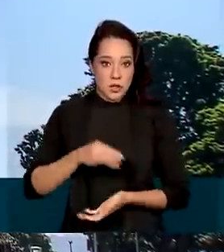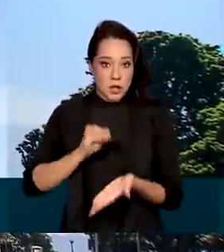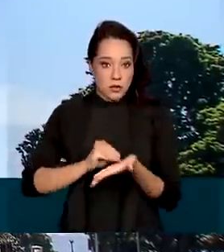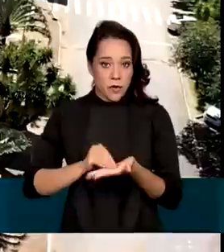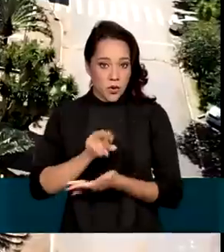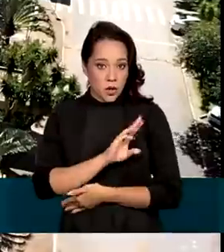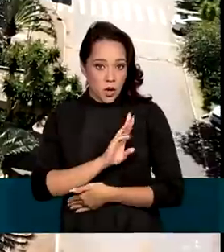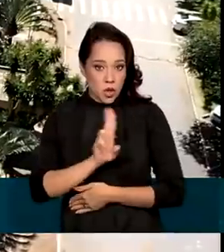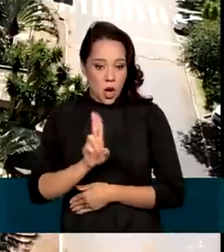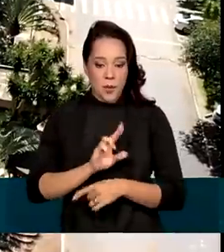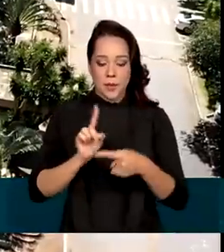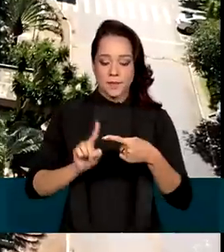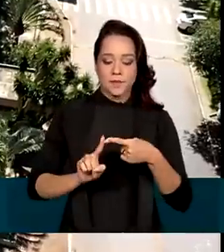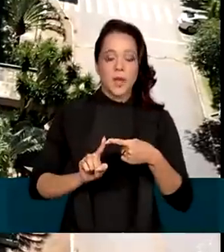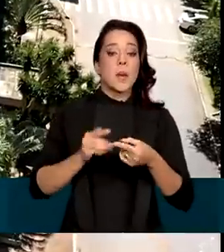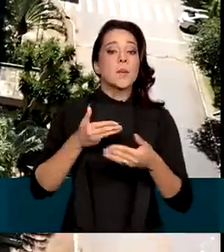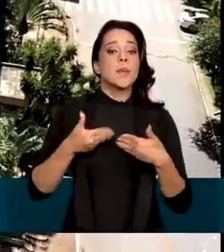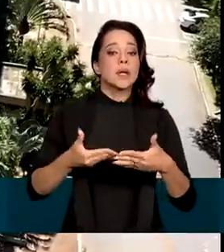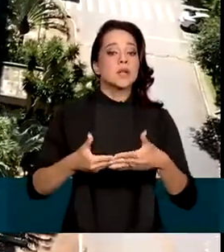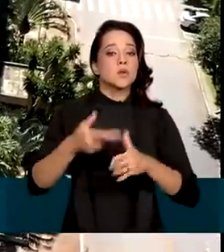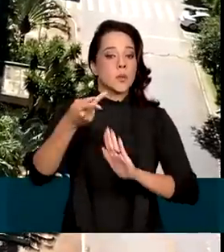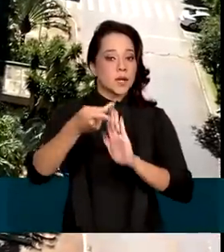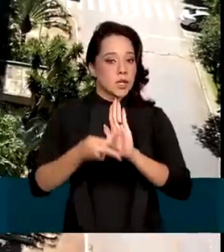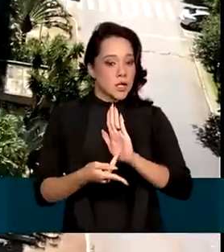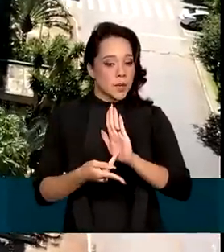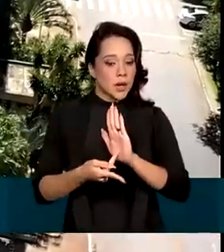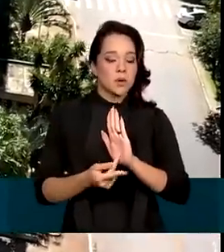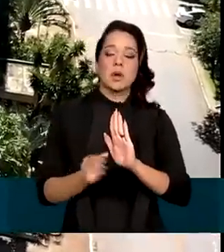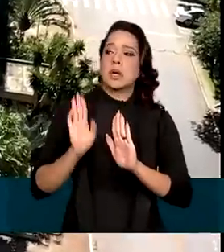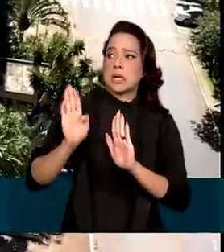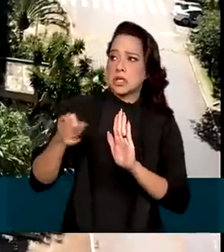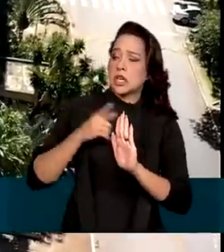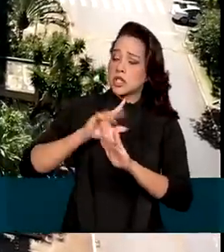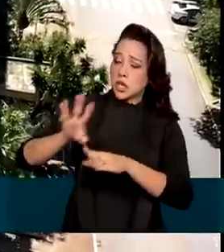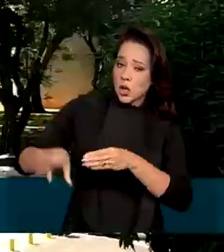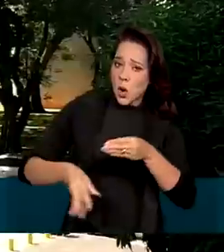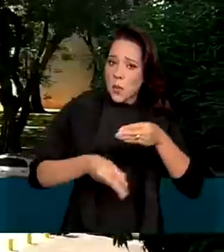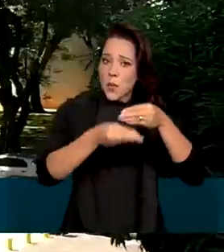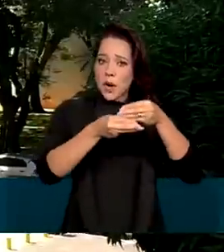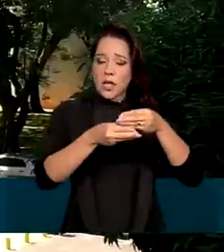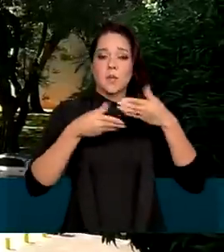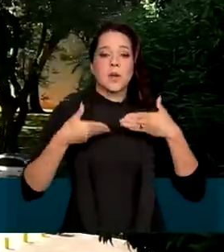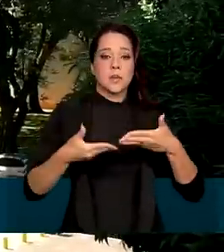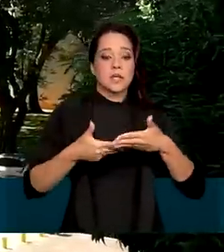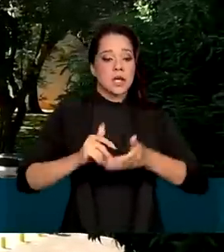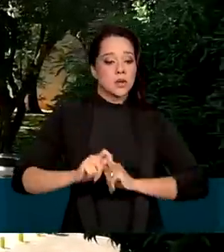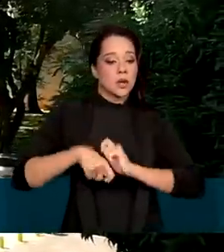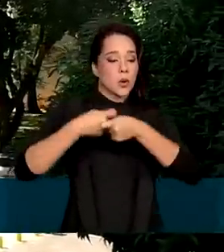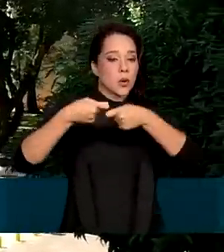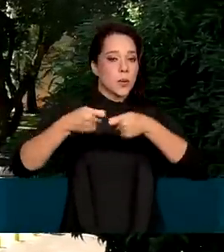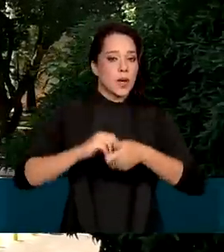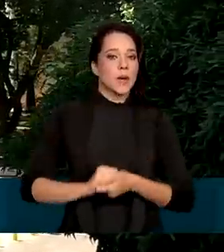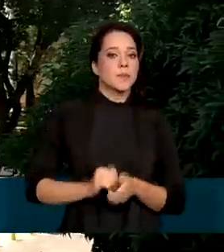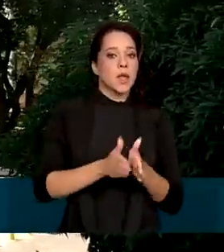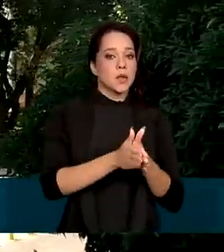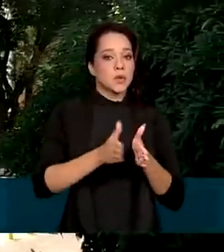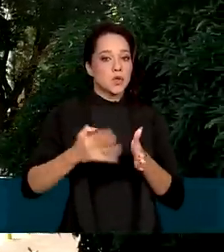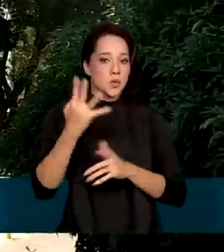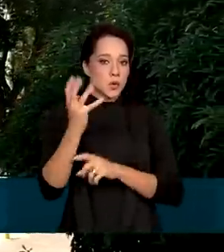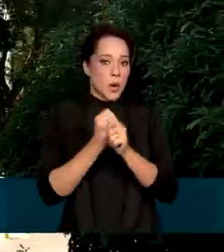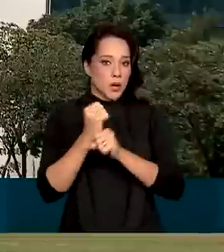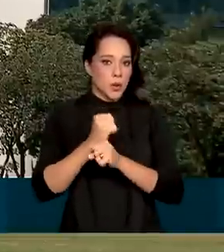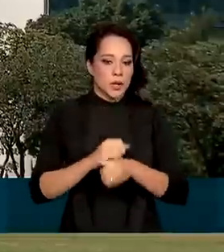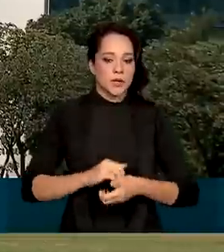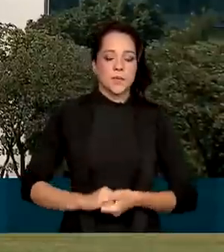conhecidos está o do planejamento, pasta que havia sido incorporada pelo Ministério da Economia nos últimos quatro